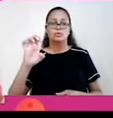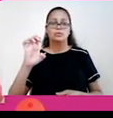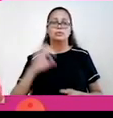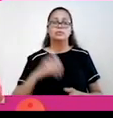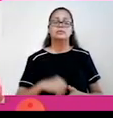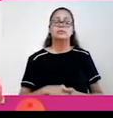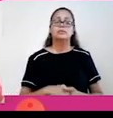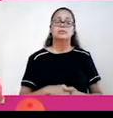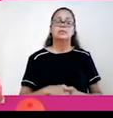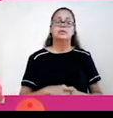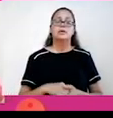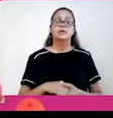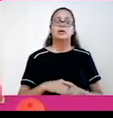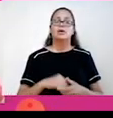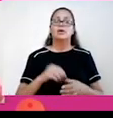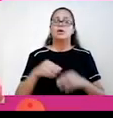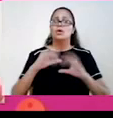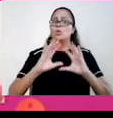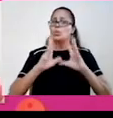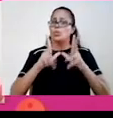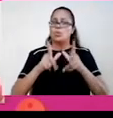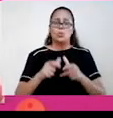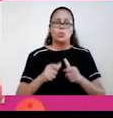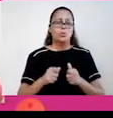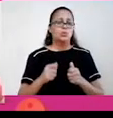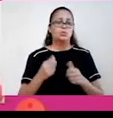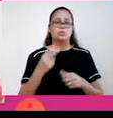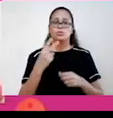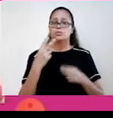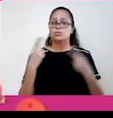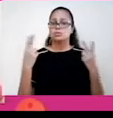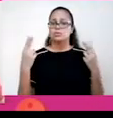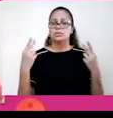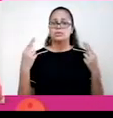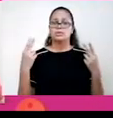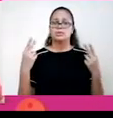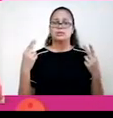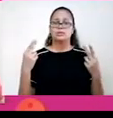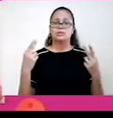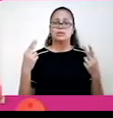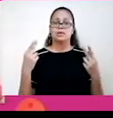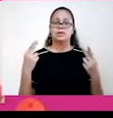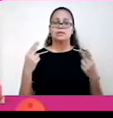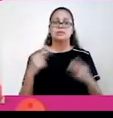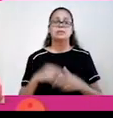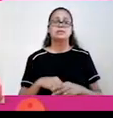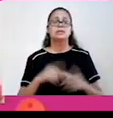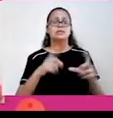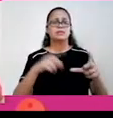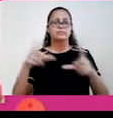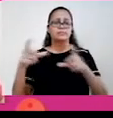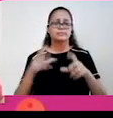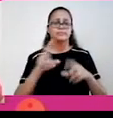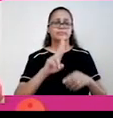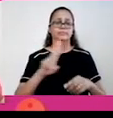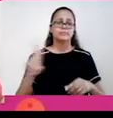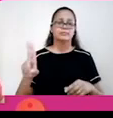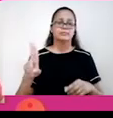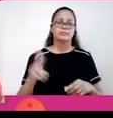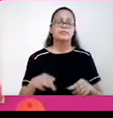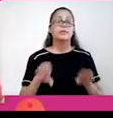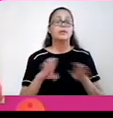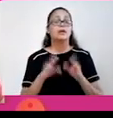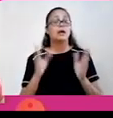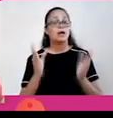baixa pressão. Embora sejam todos iguais, os ciclones recebem nomes regionais. Furacão, são ciclones da região